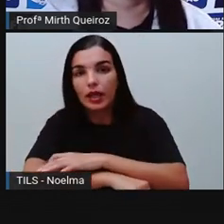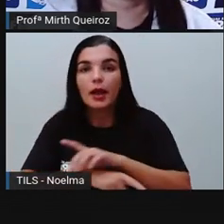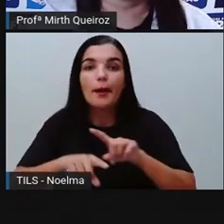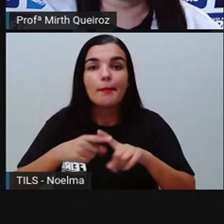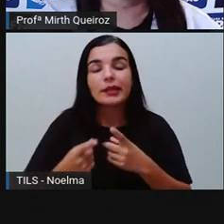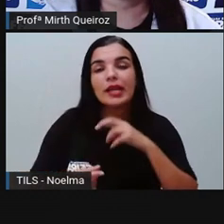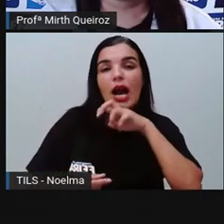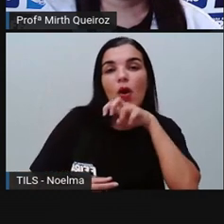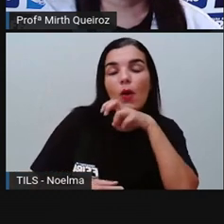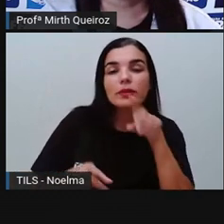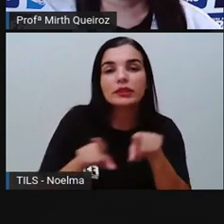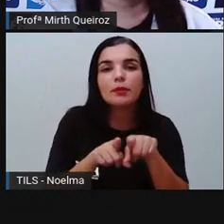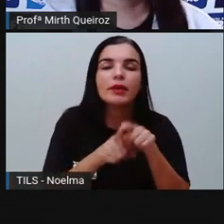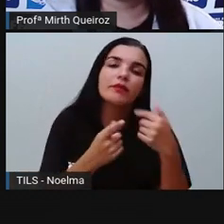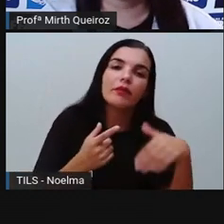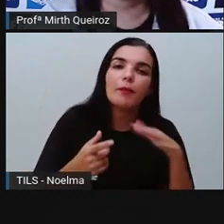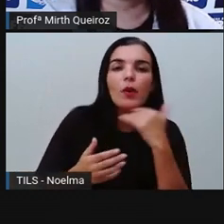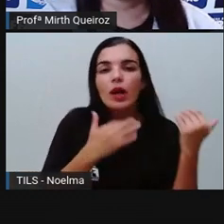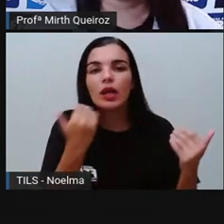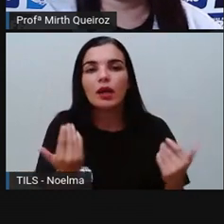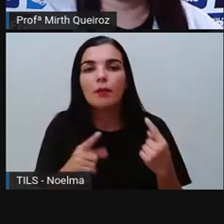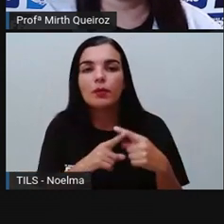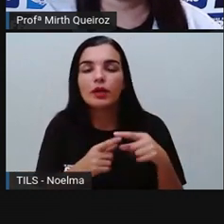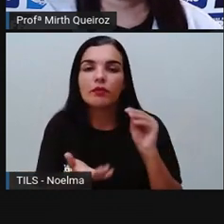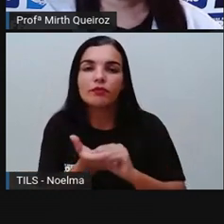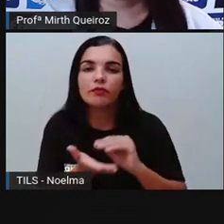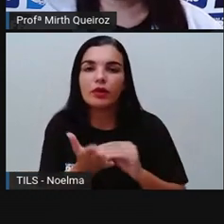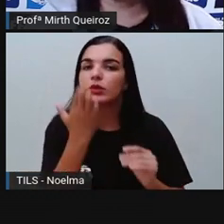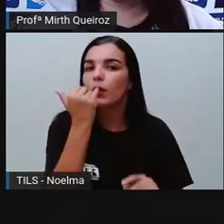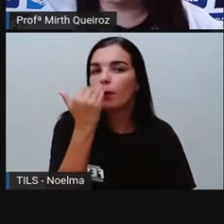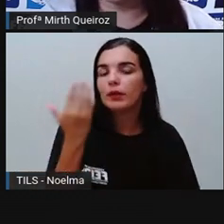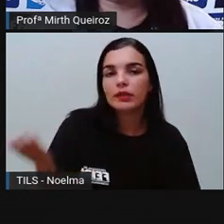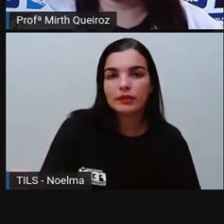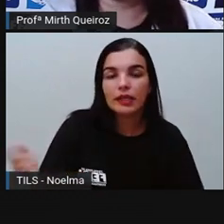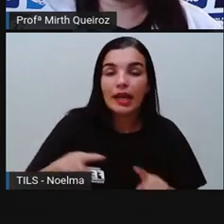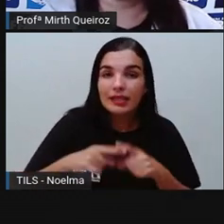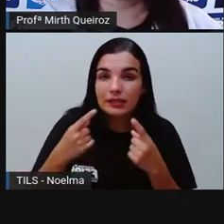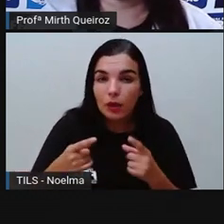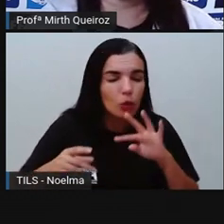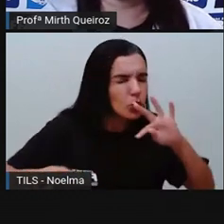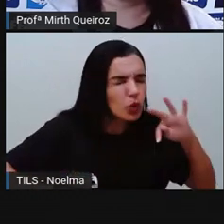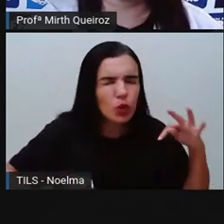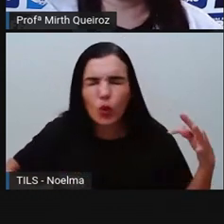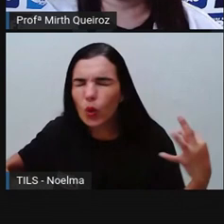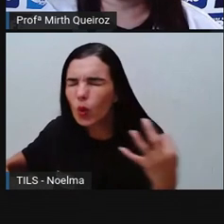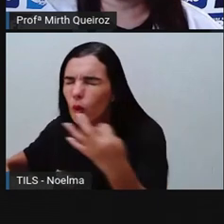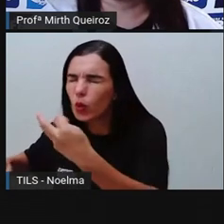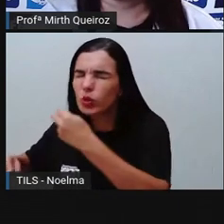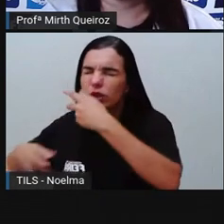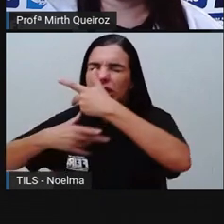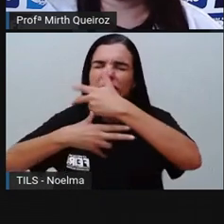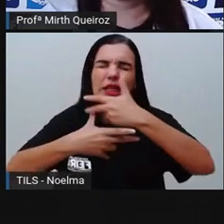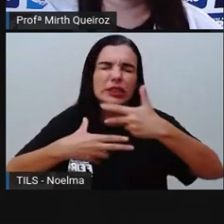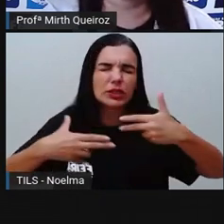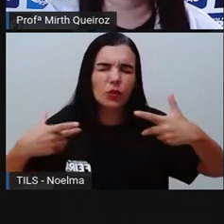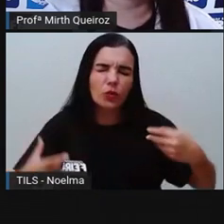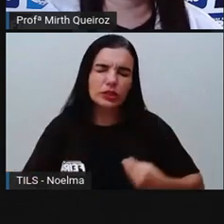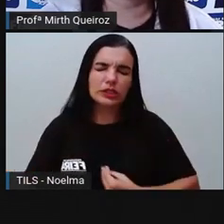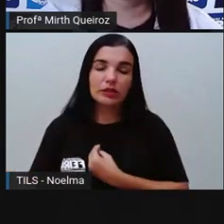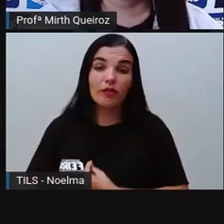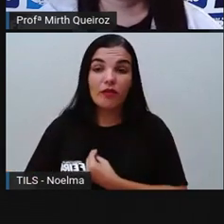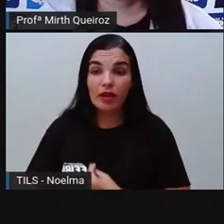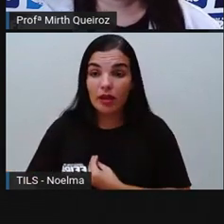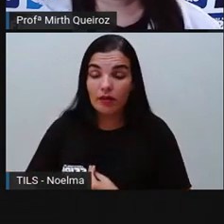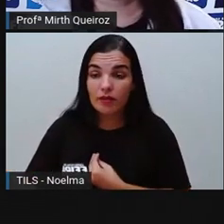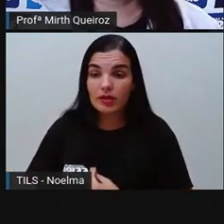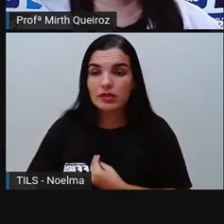desse alimento. Então, todos os animais, todos os seres, vamos dizer assim, porque as plantas também são extremamente importantes,